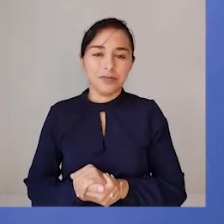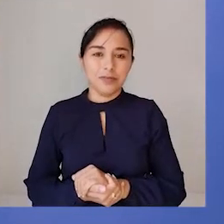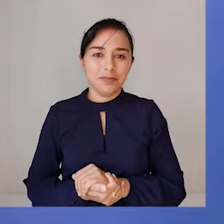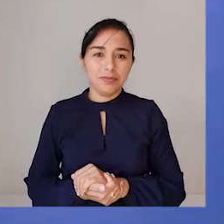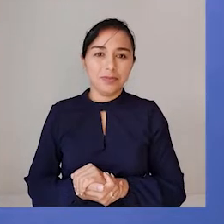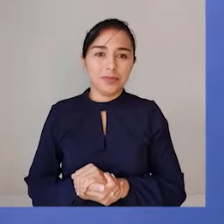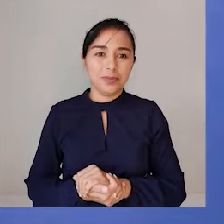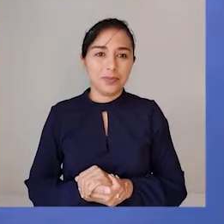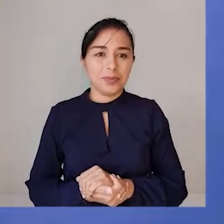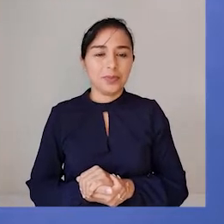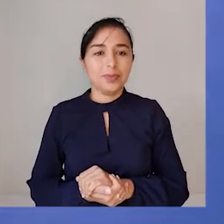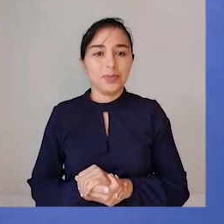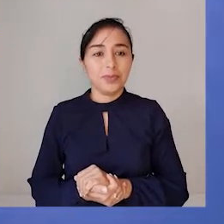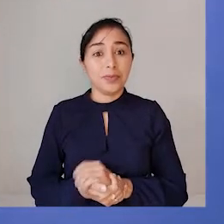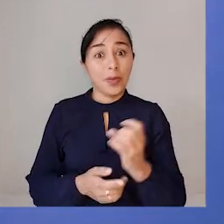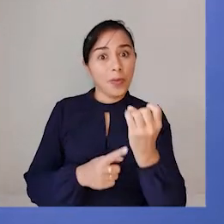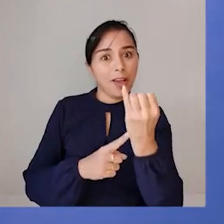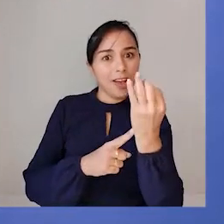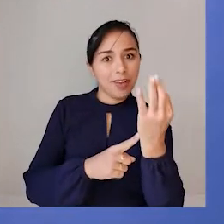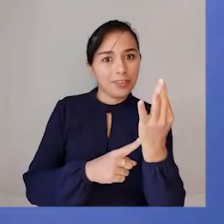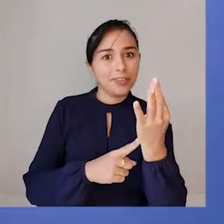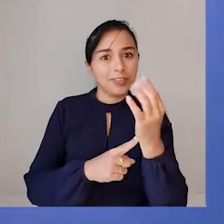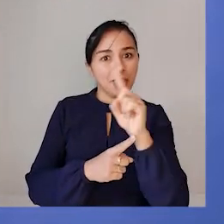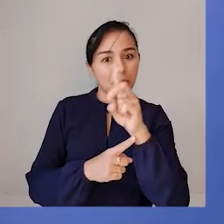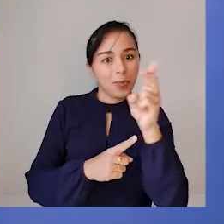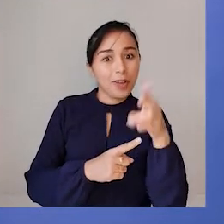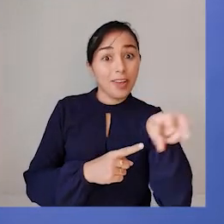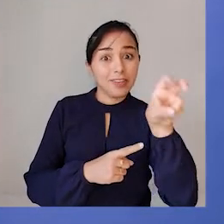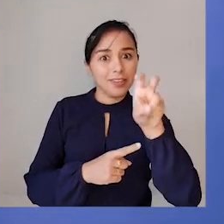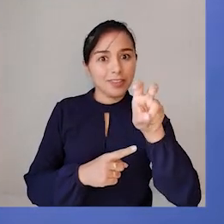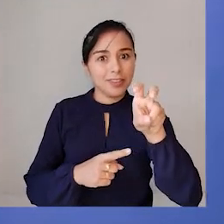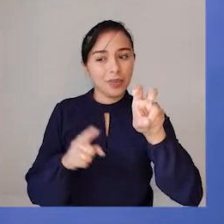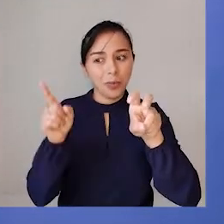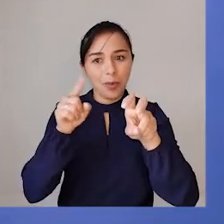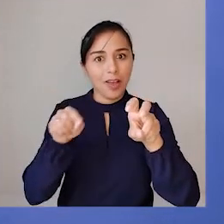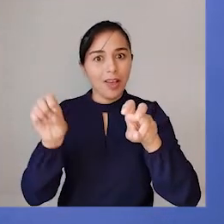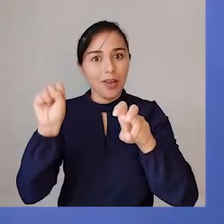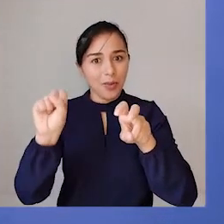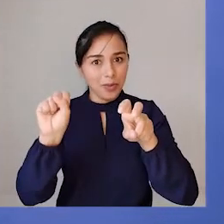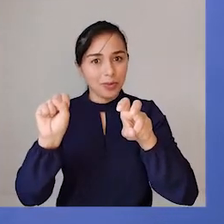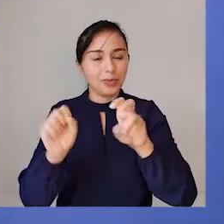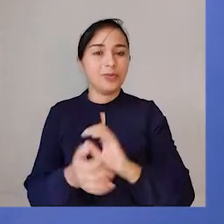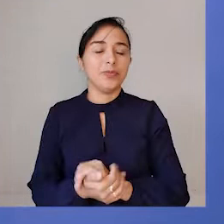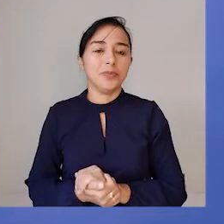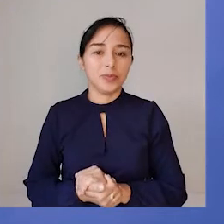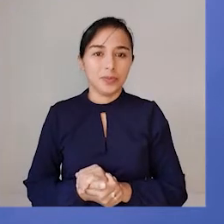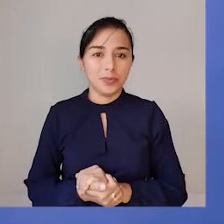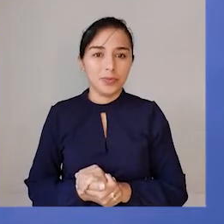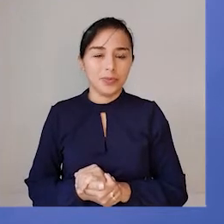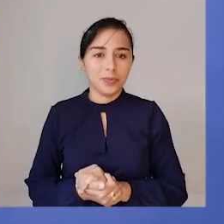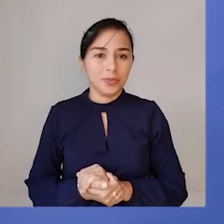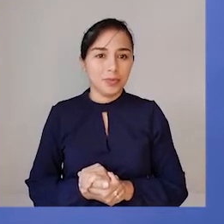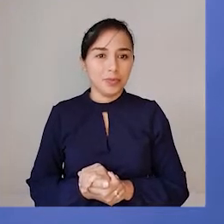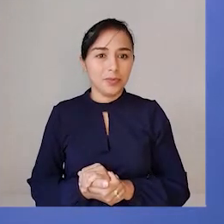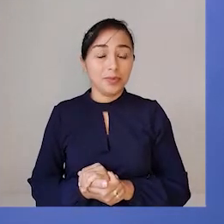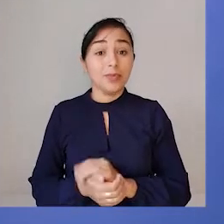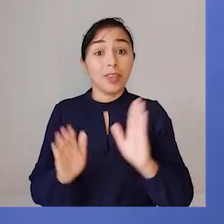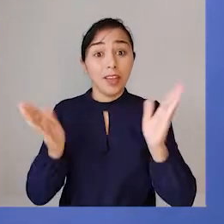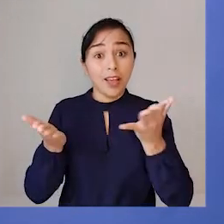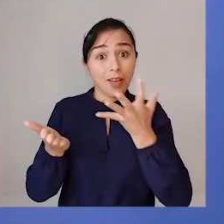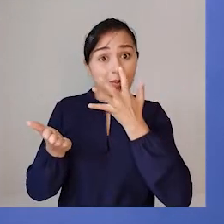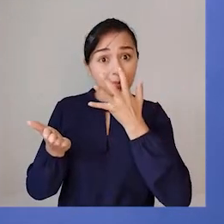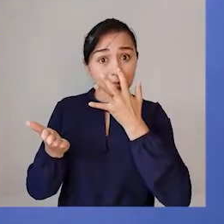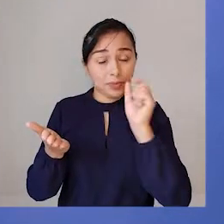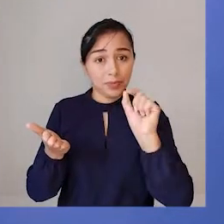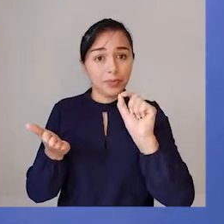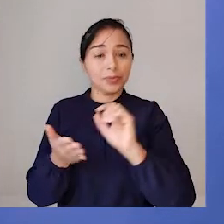aqui a quantidade total de figurinhas que o João tem depois da partida com o Pedro. Vamos